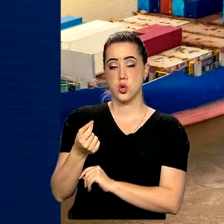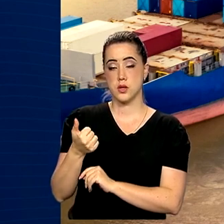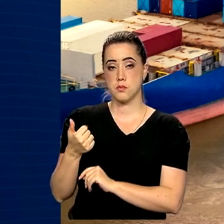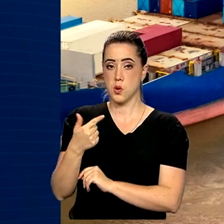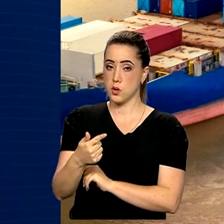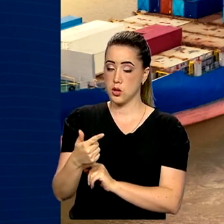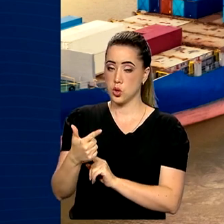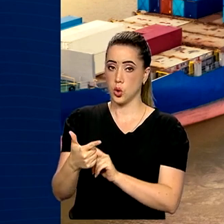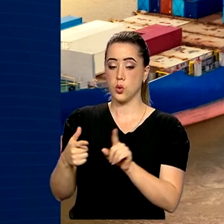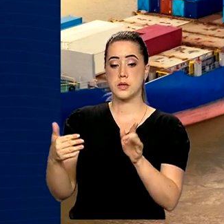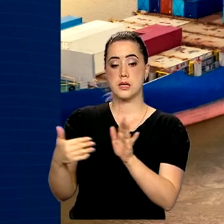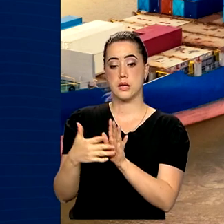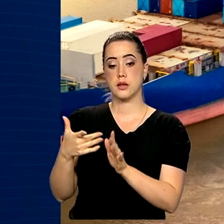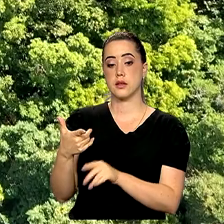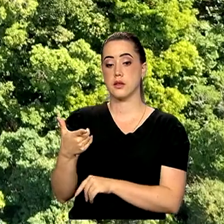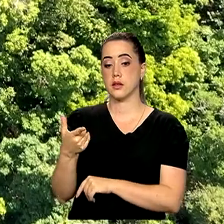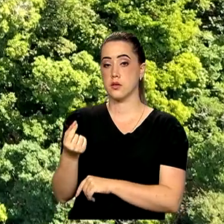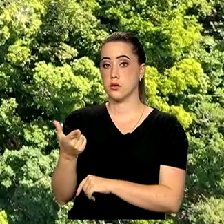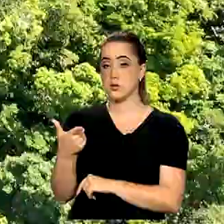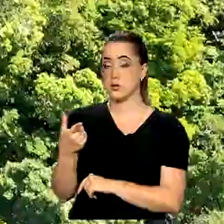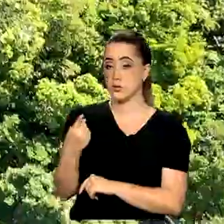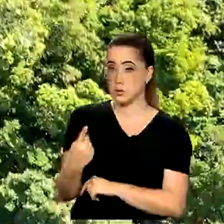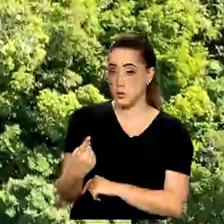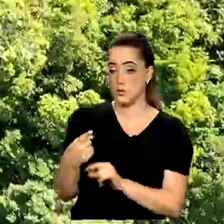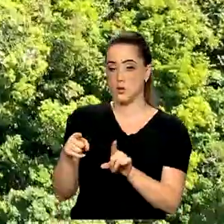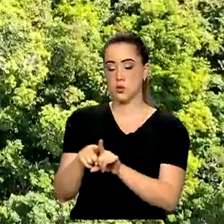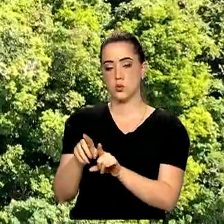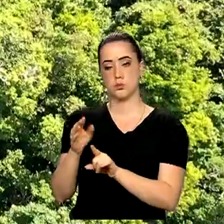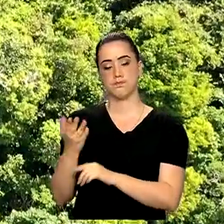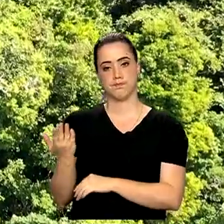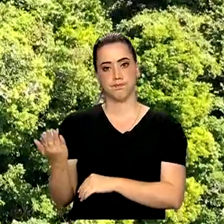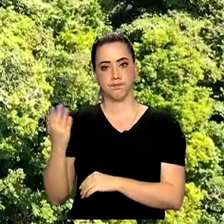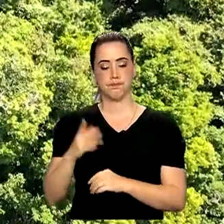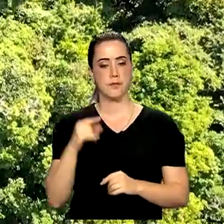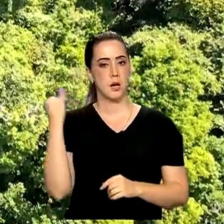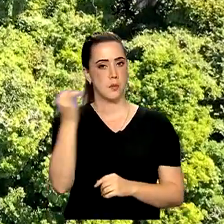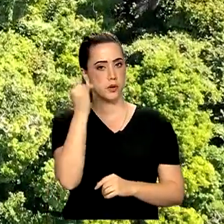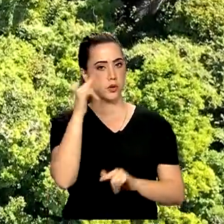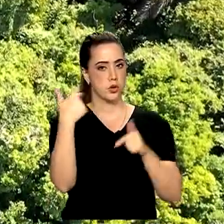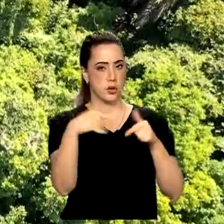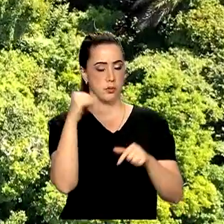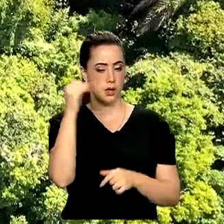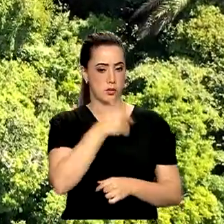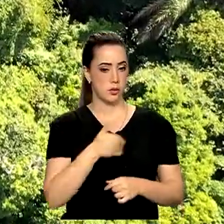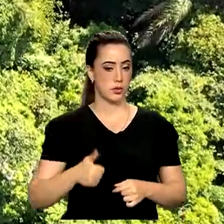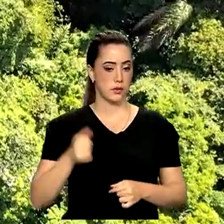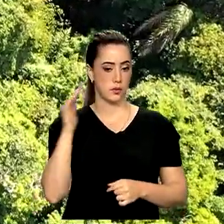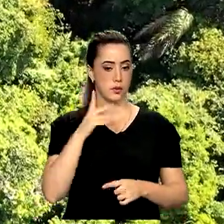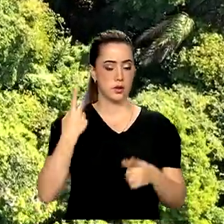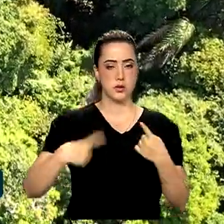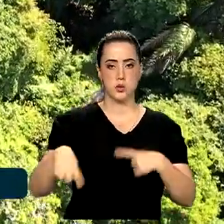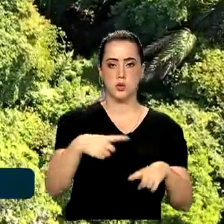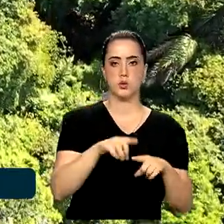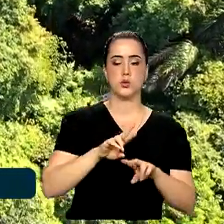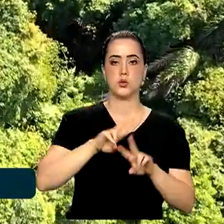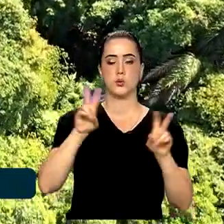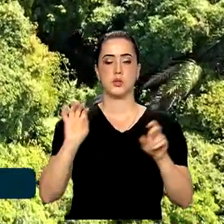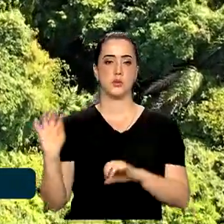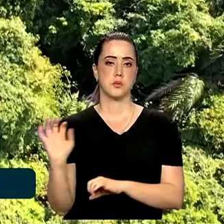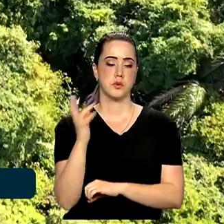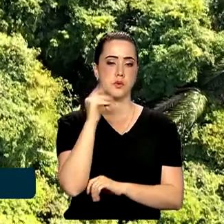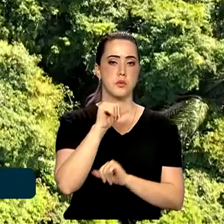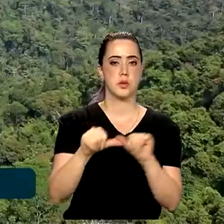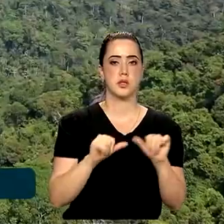total de um trilhão de dólares. Tema de destaque nas ações do governo brasileiro, a discussão sobre o meio ambiente e